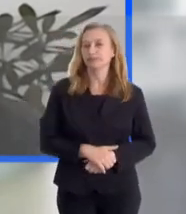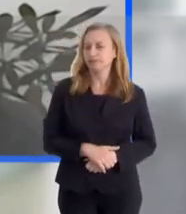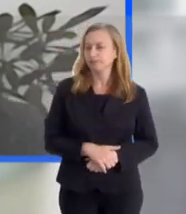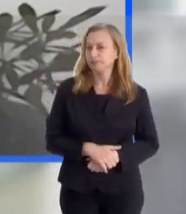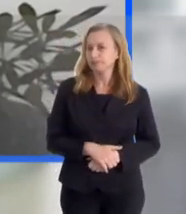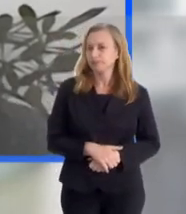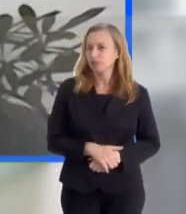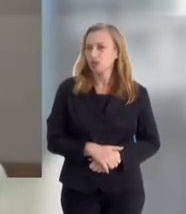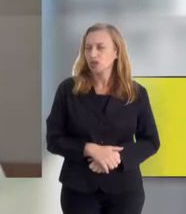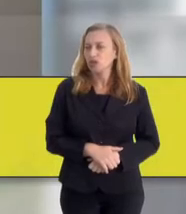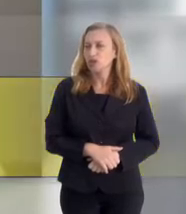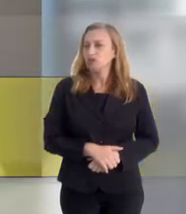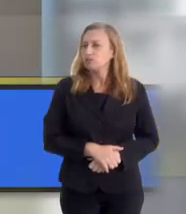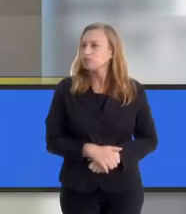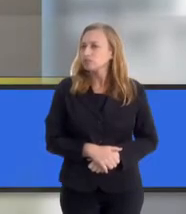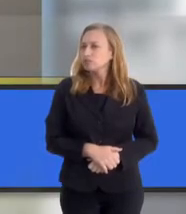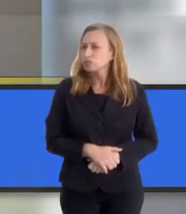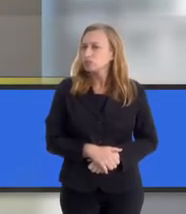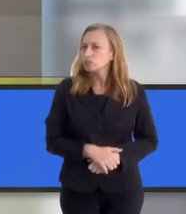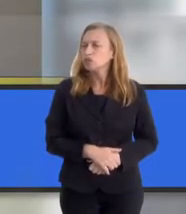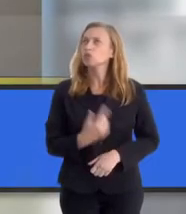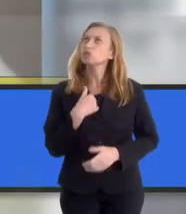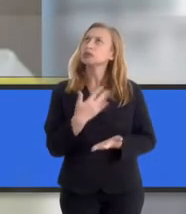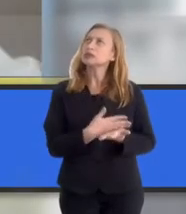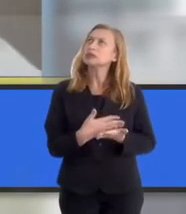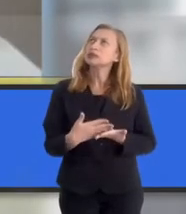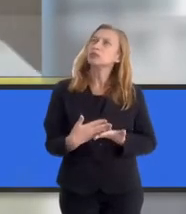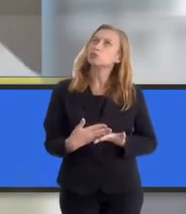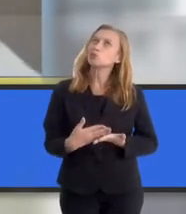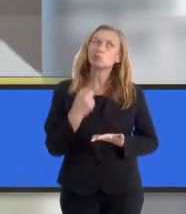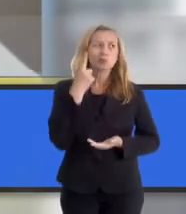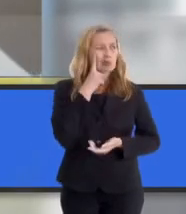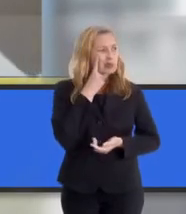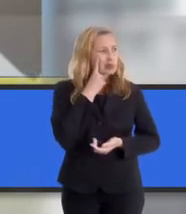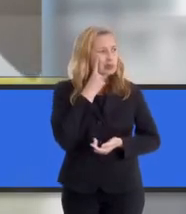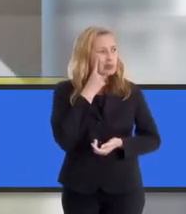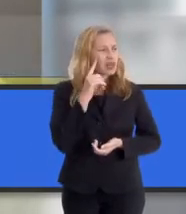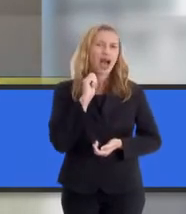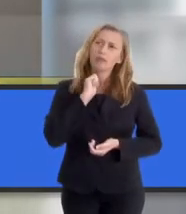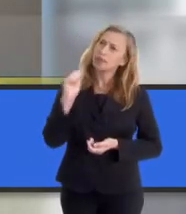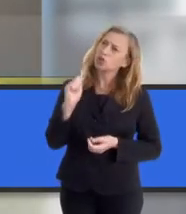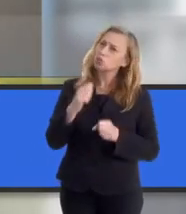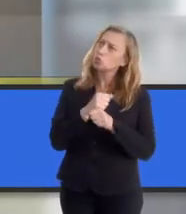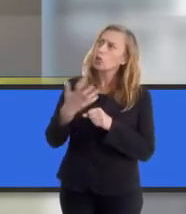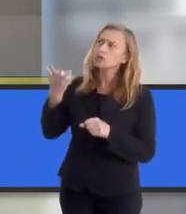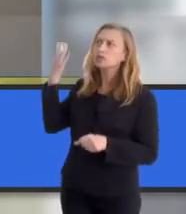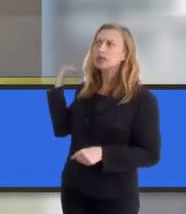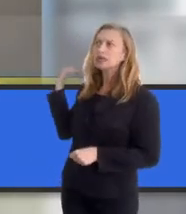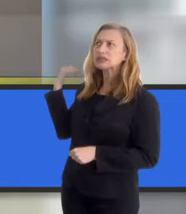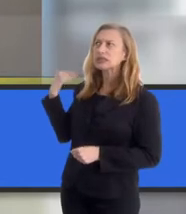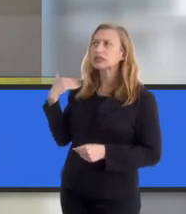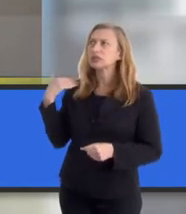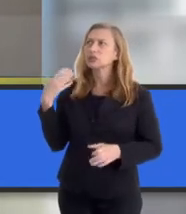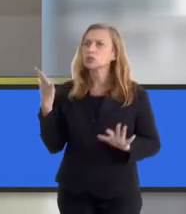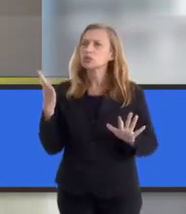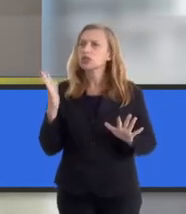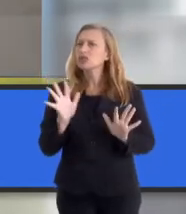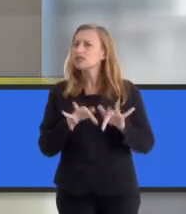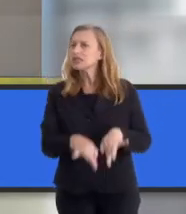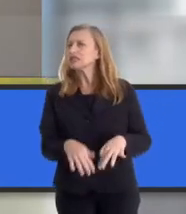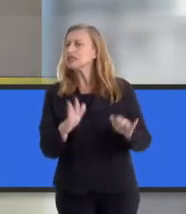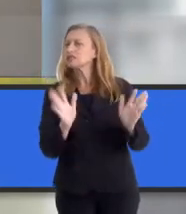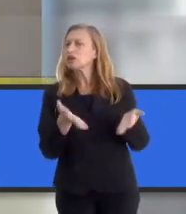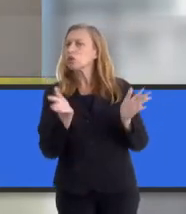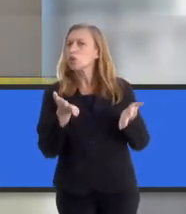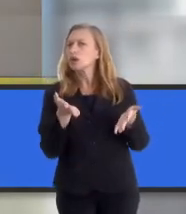Bem, durou... Durante... Nós começamos em abril do ano passado, durou... E